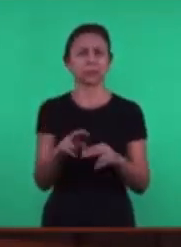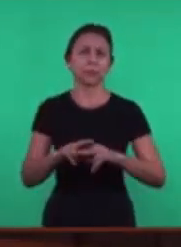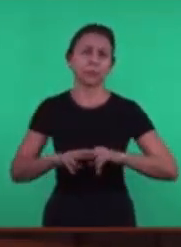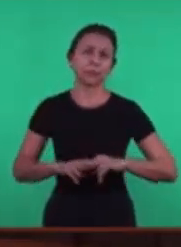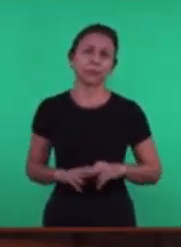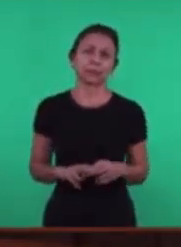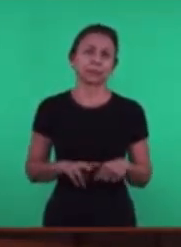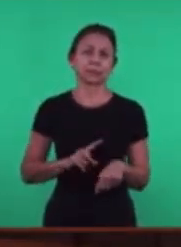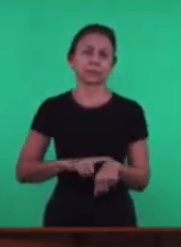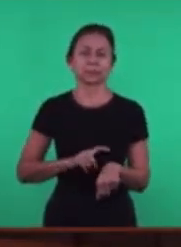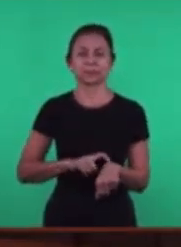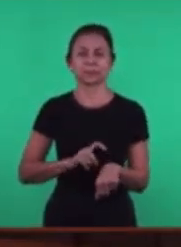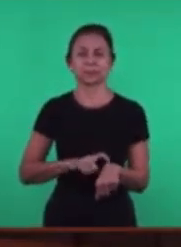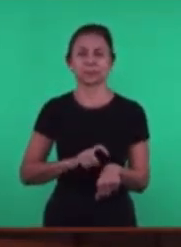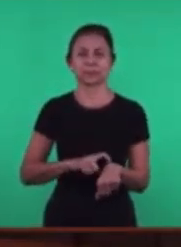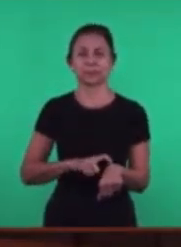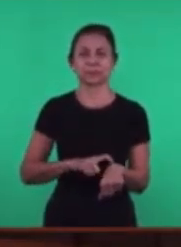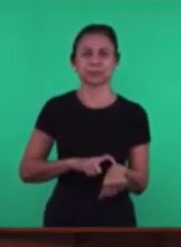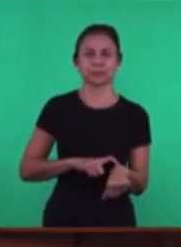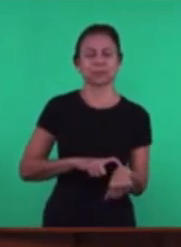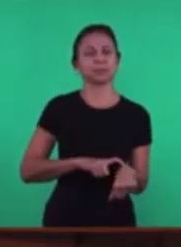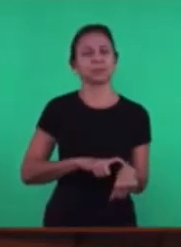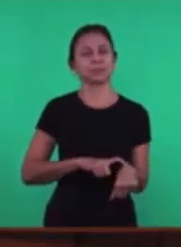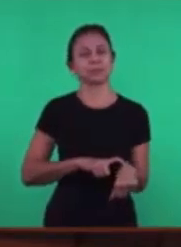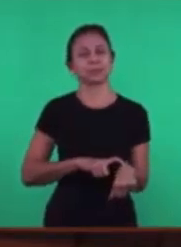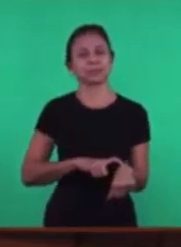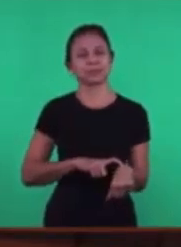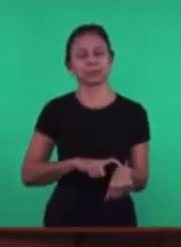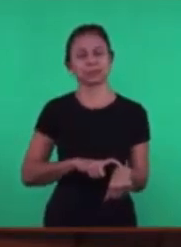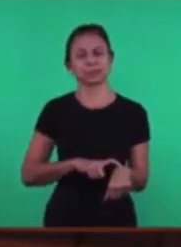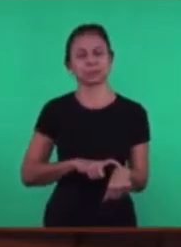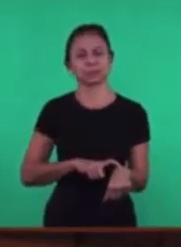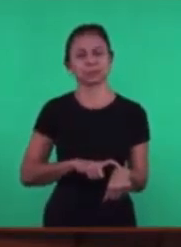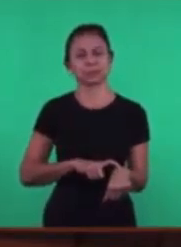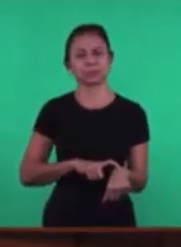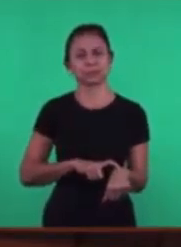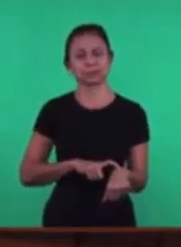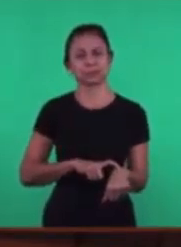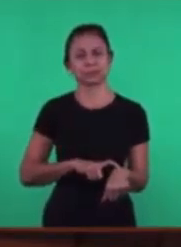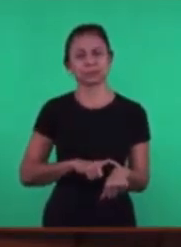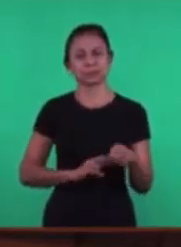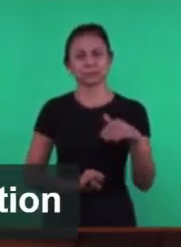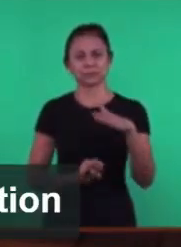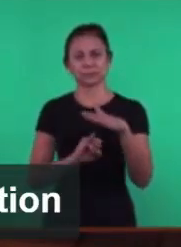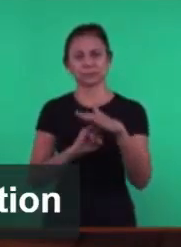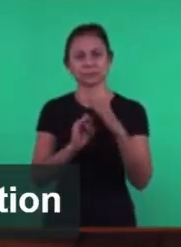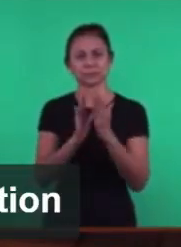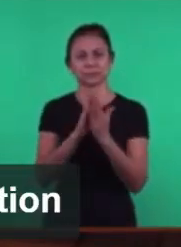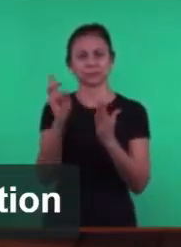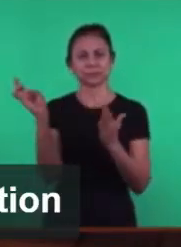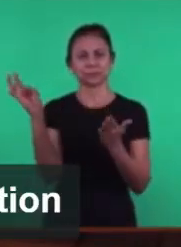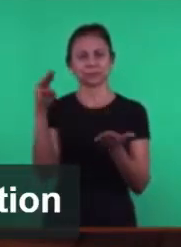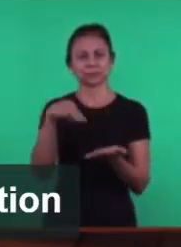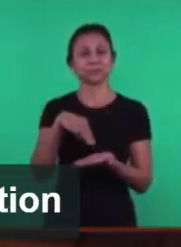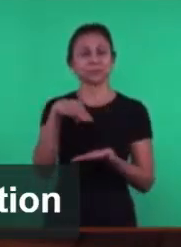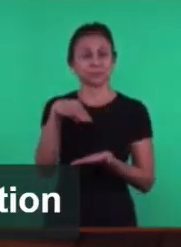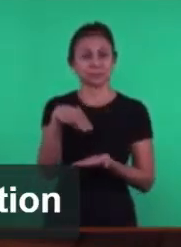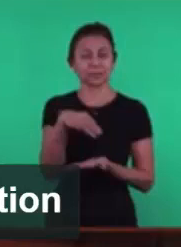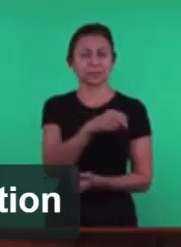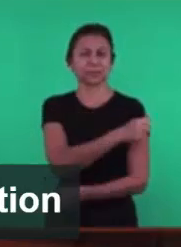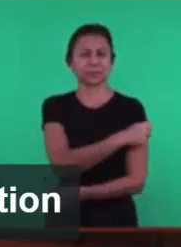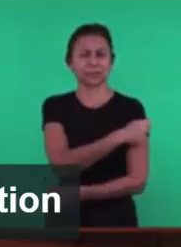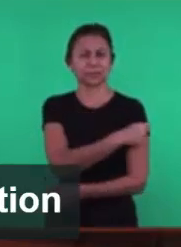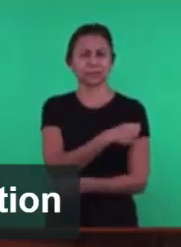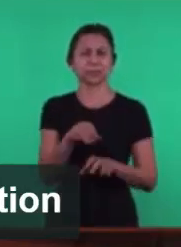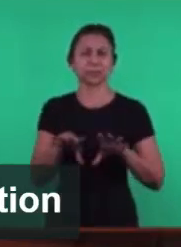momento da passagem de um momento muito especial No nosso Instituto Bíblico da Igreja Cristã Maranata Que